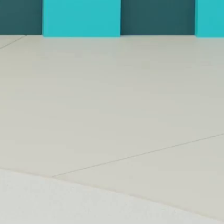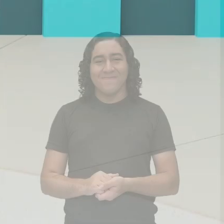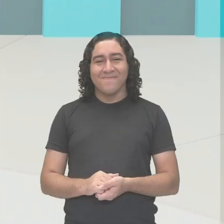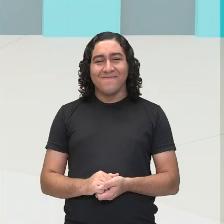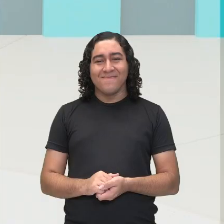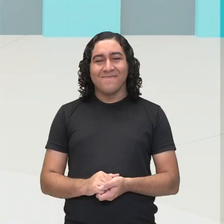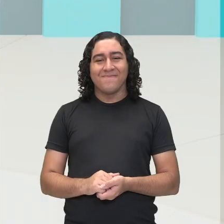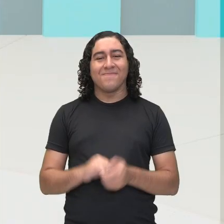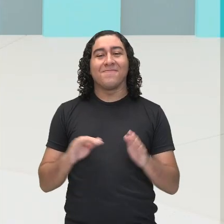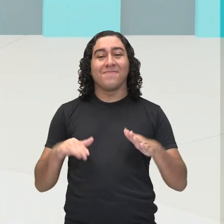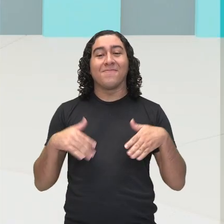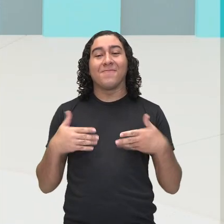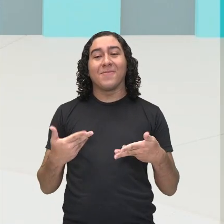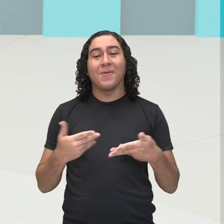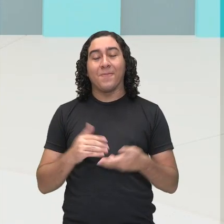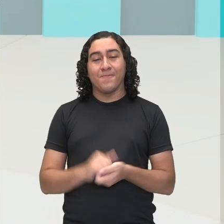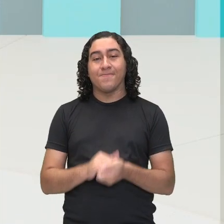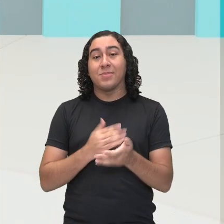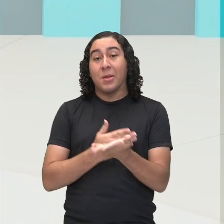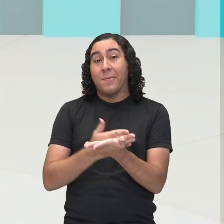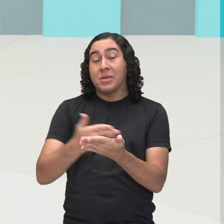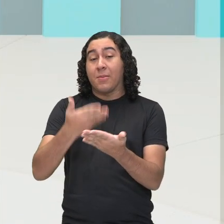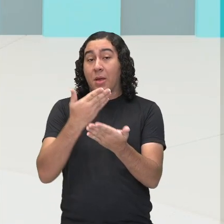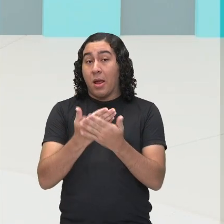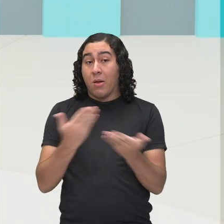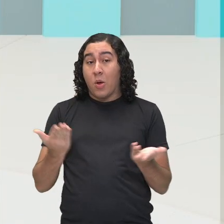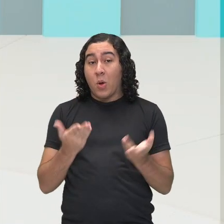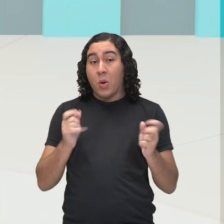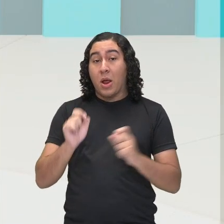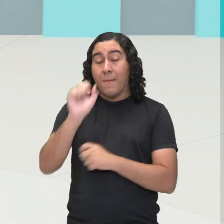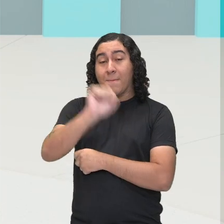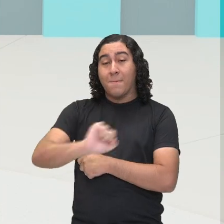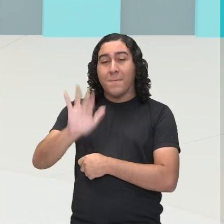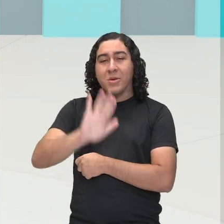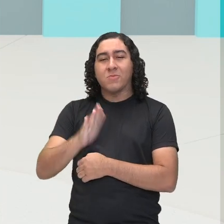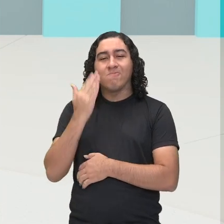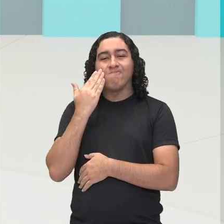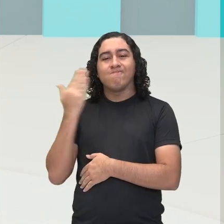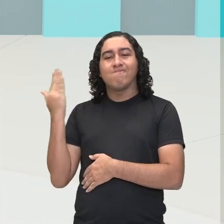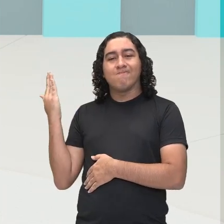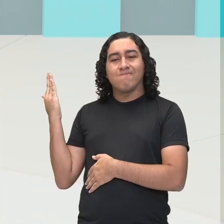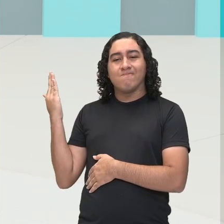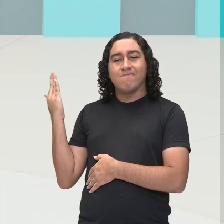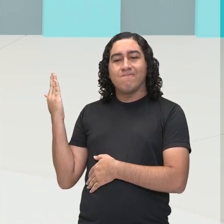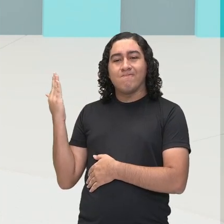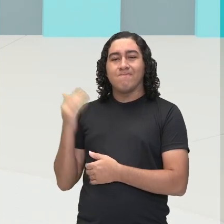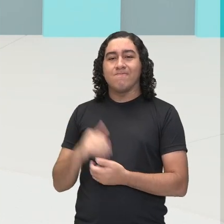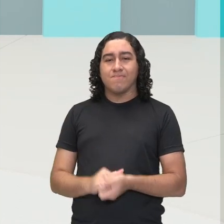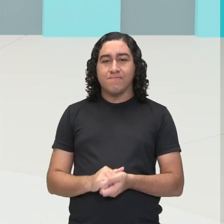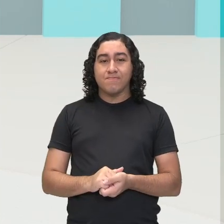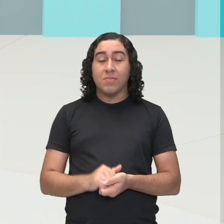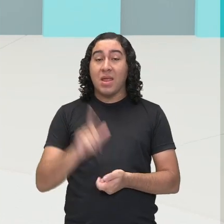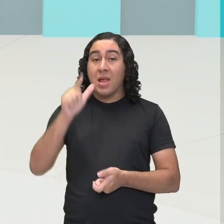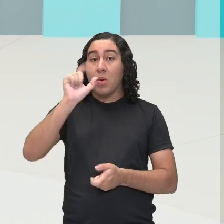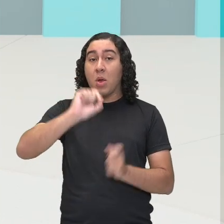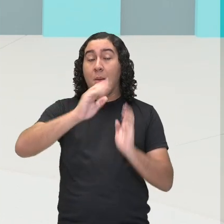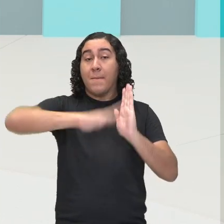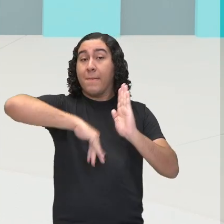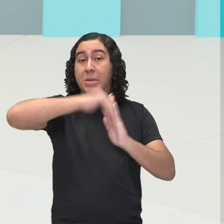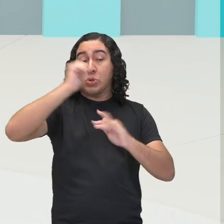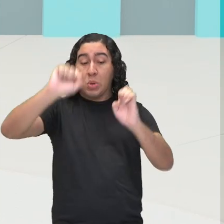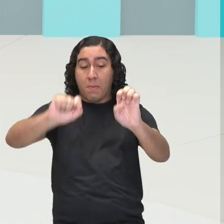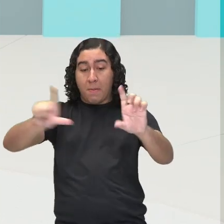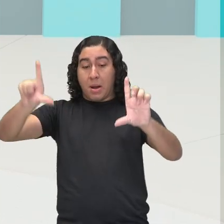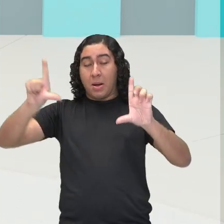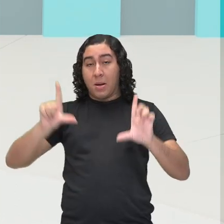Então, iniciamos nossa aula com essas imagens. Aqui vocês estão vendo um quadro que foi